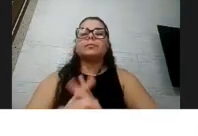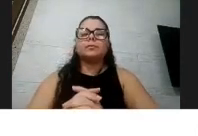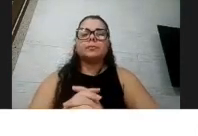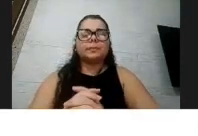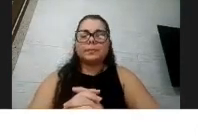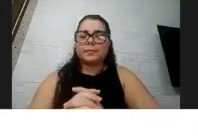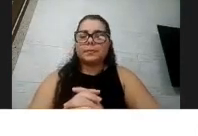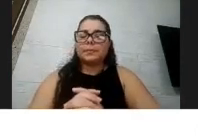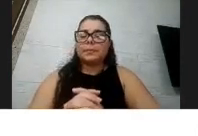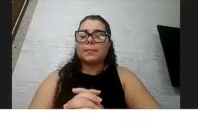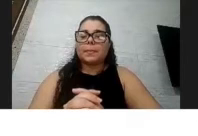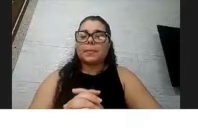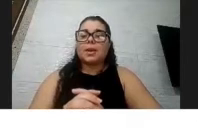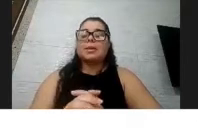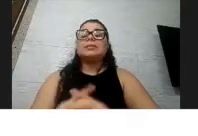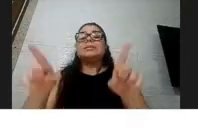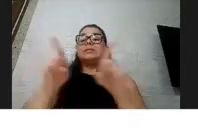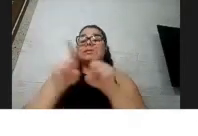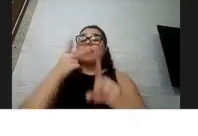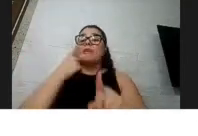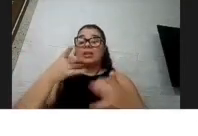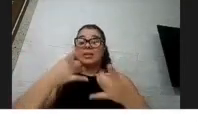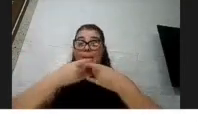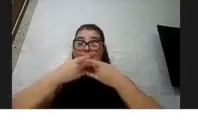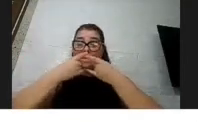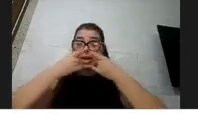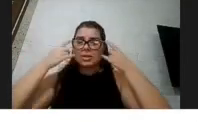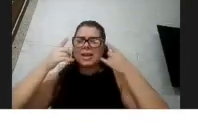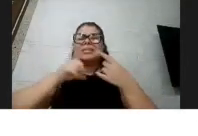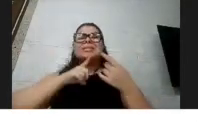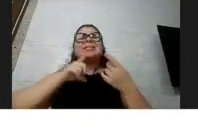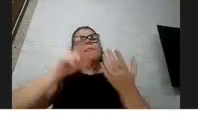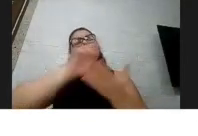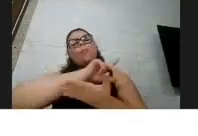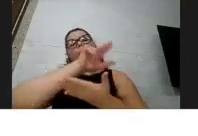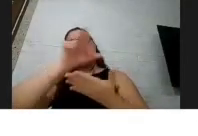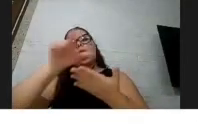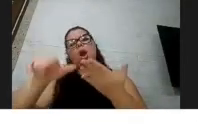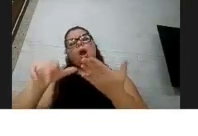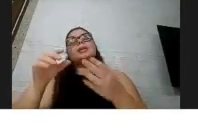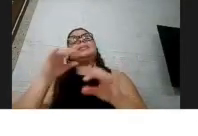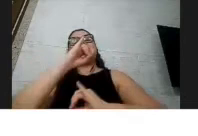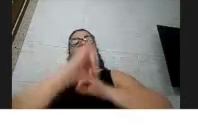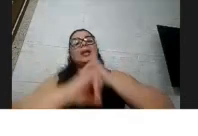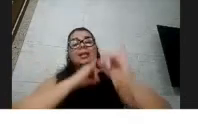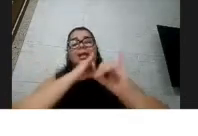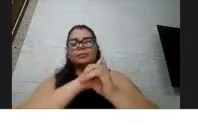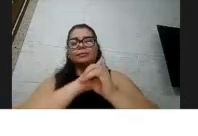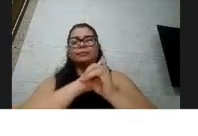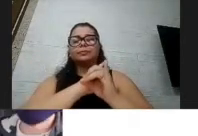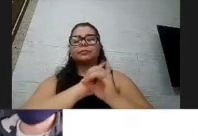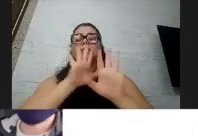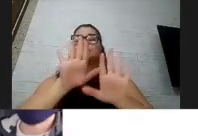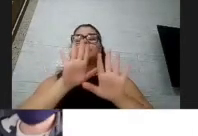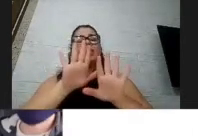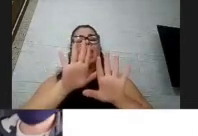Ainda em relação à máscara, a gente tem vários recursos na internet, aqui, por exemplo, eu coloquei, só voltando lá que